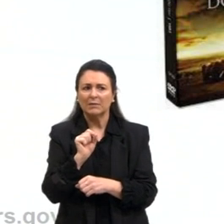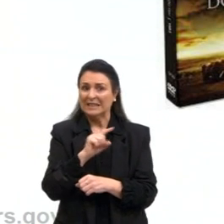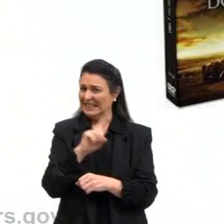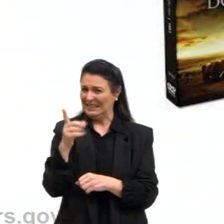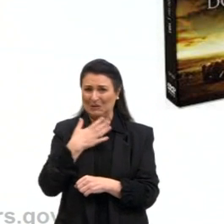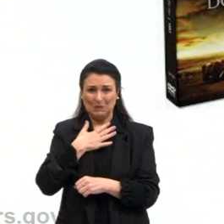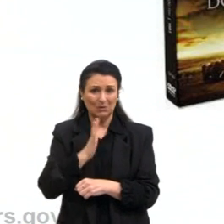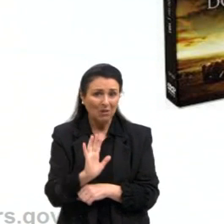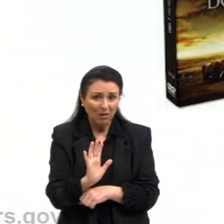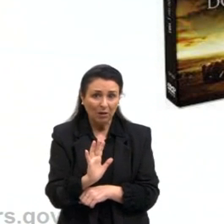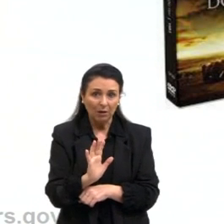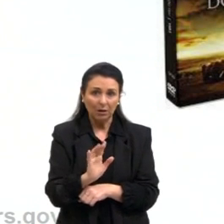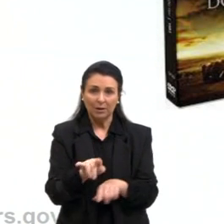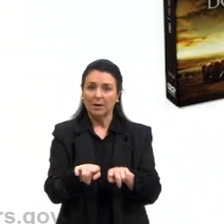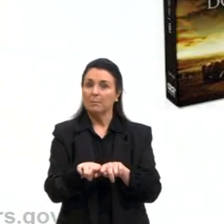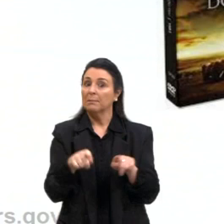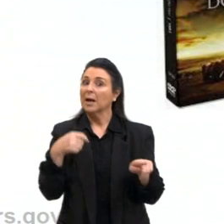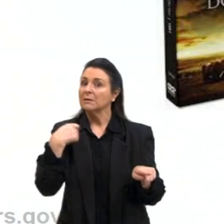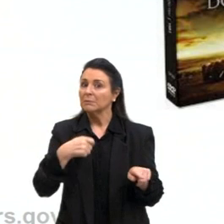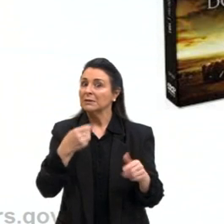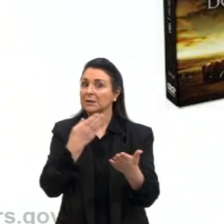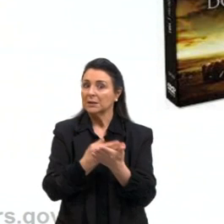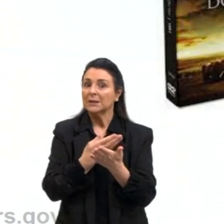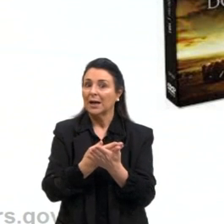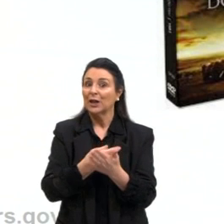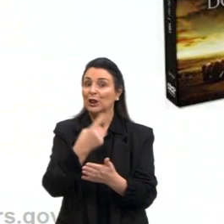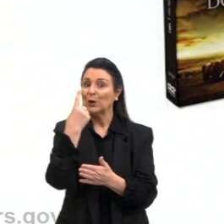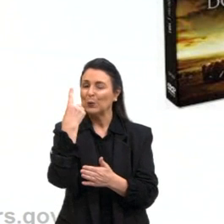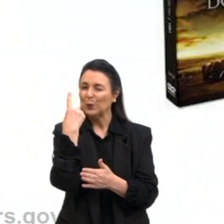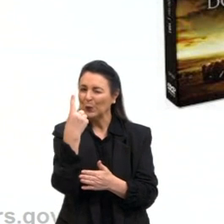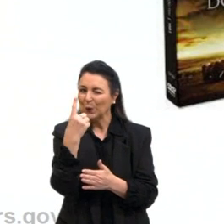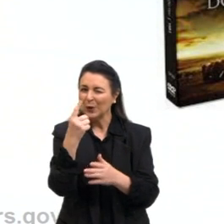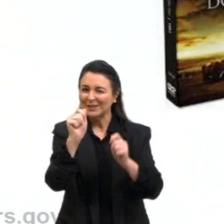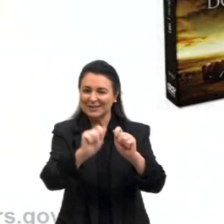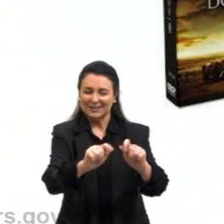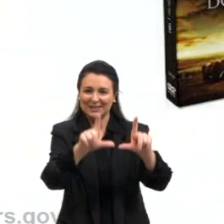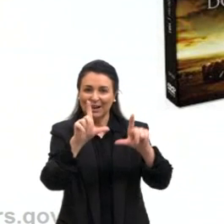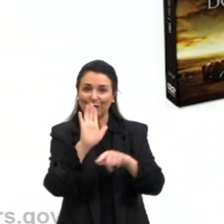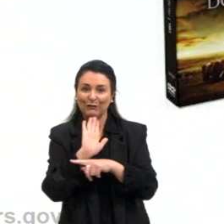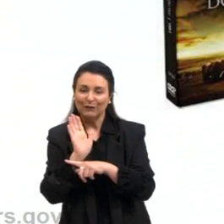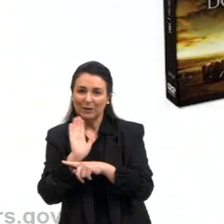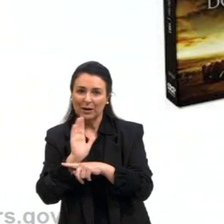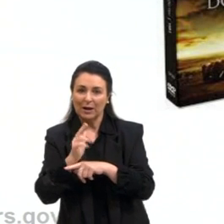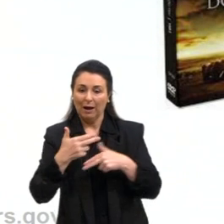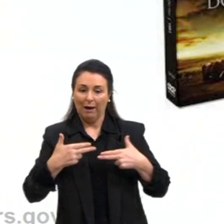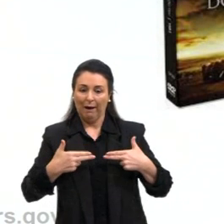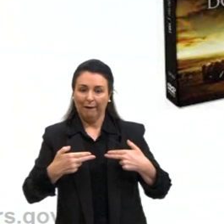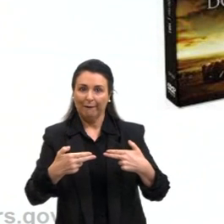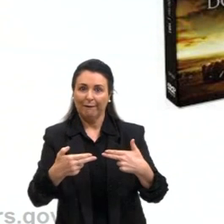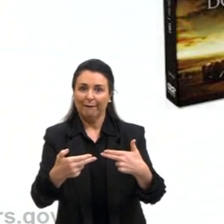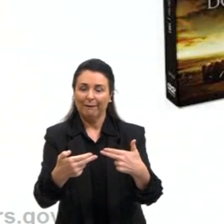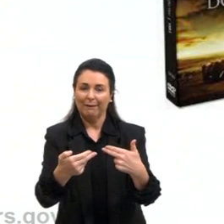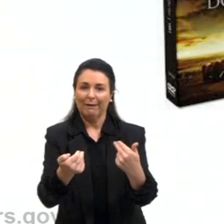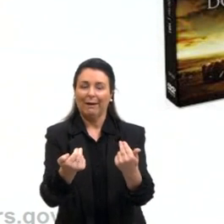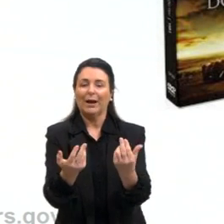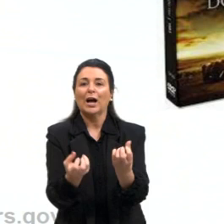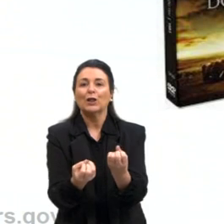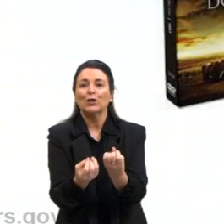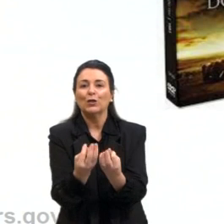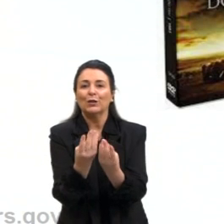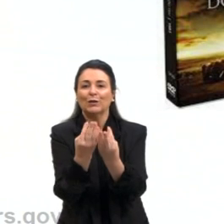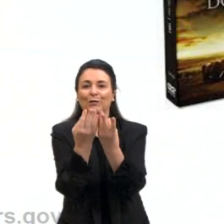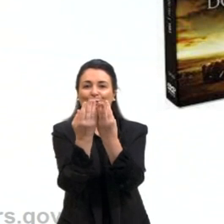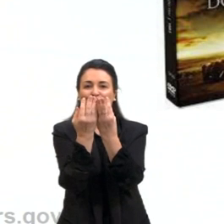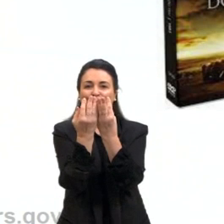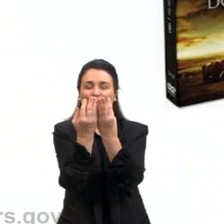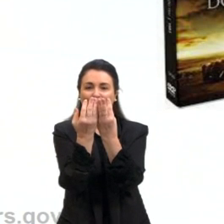mas precisa estudar, ó, dois filmes aqui para te assistir. Primeiro, A Guerra do Fogo vai te ajudar tanto na prova de artes